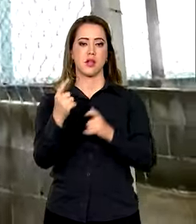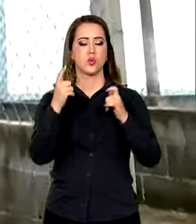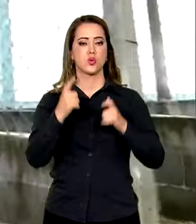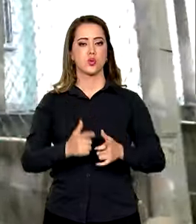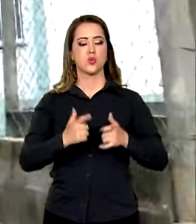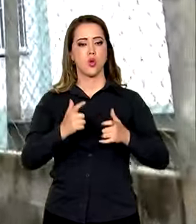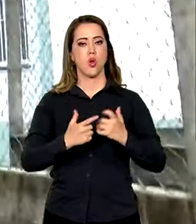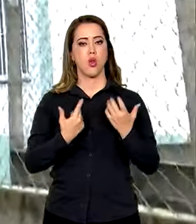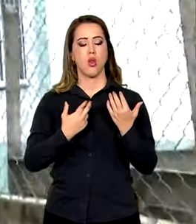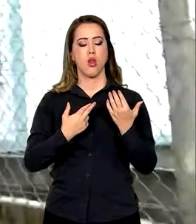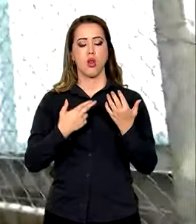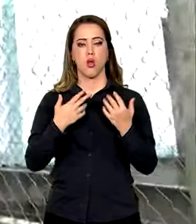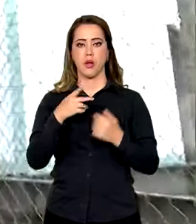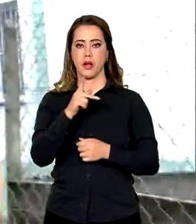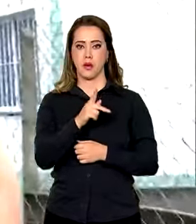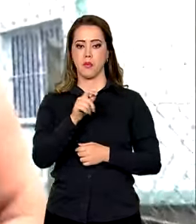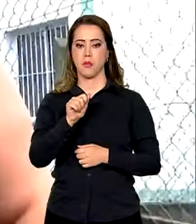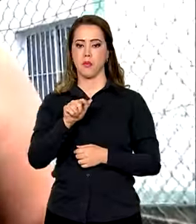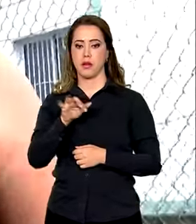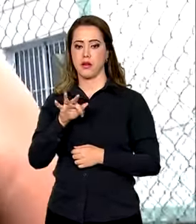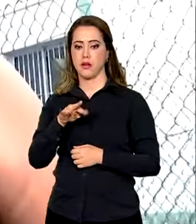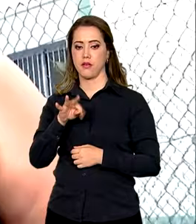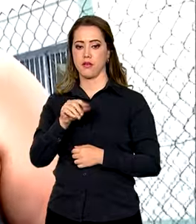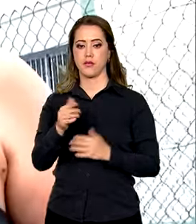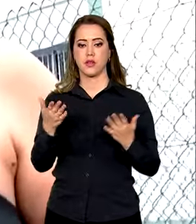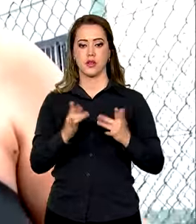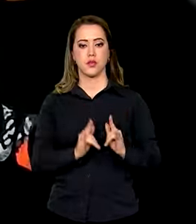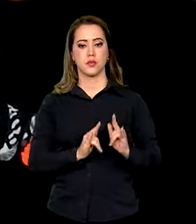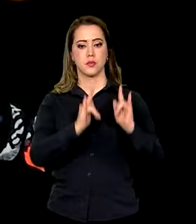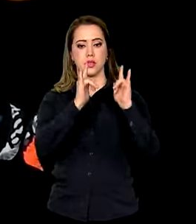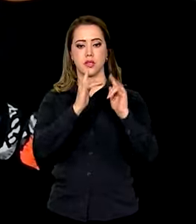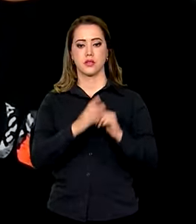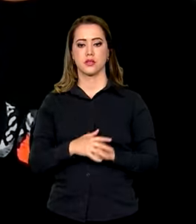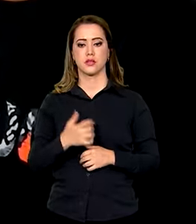Vicente. Essa chave, ela significa muito para mim e minha família.